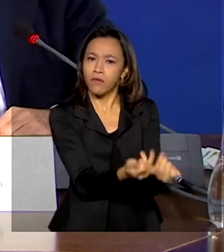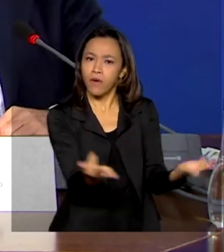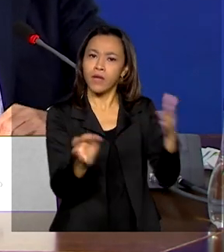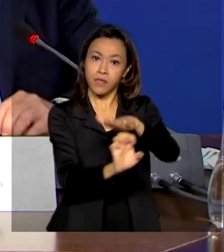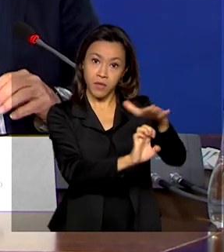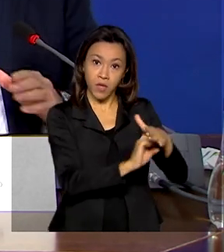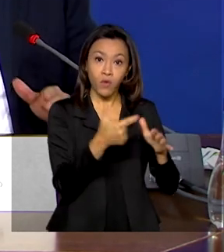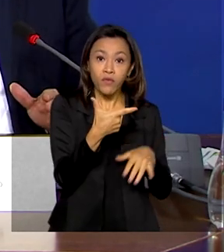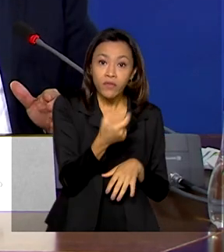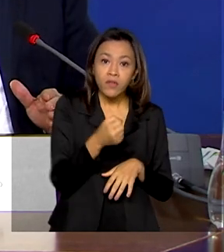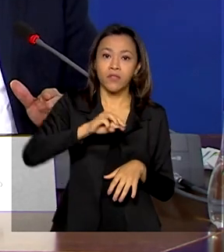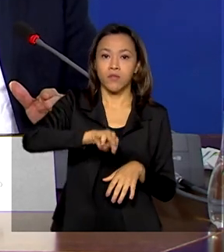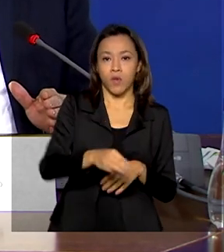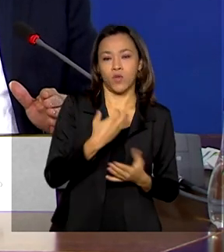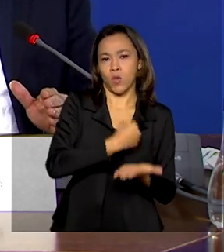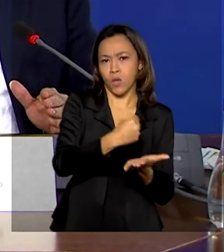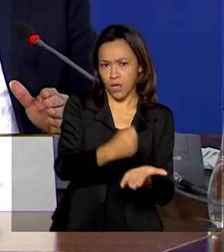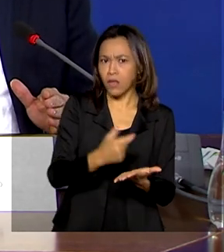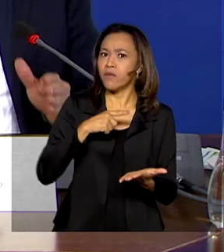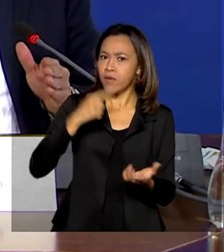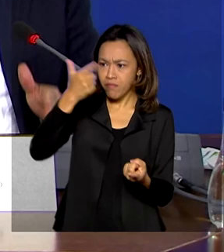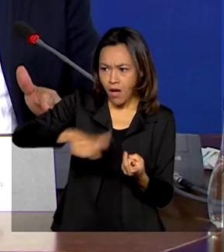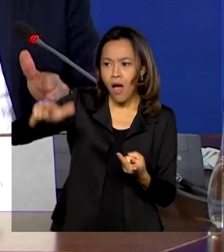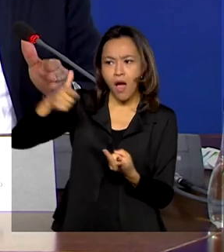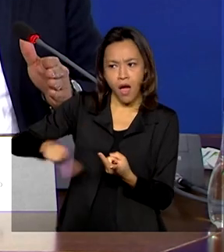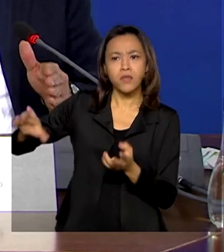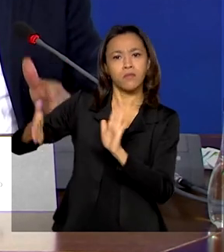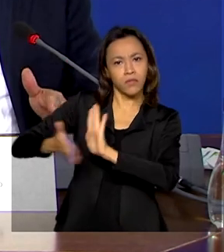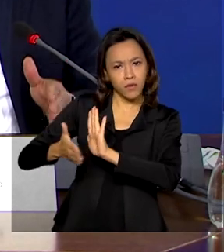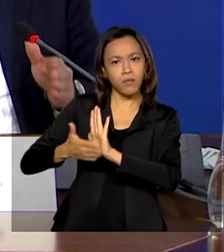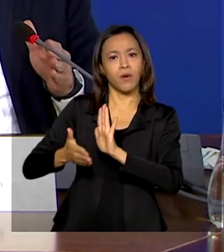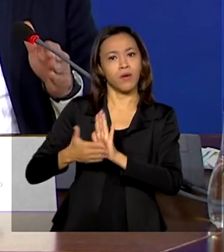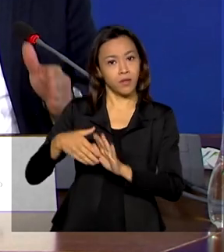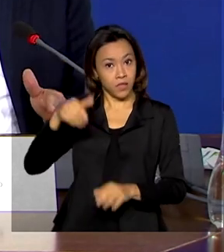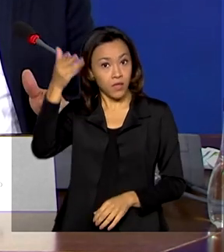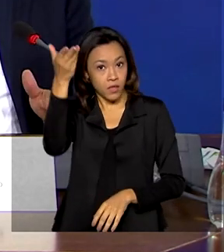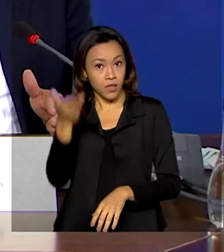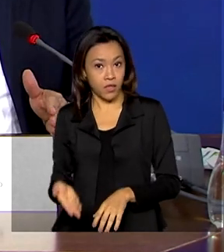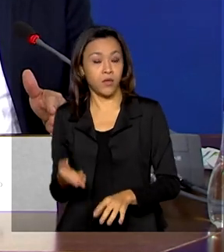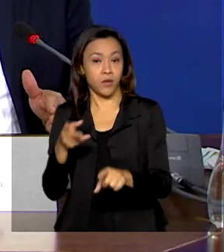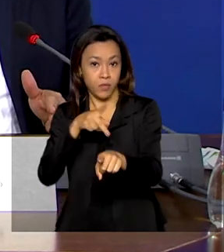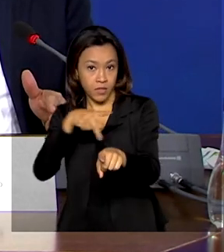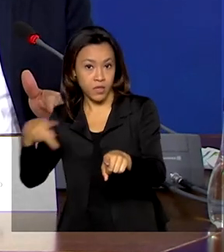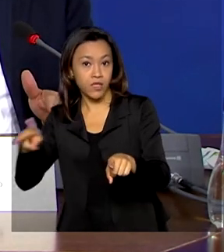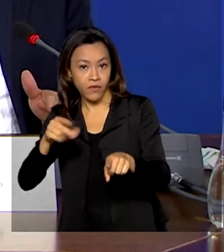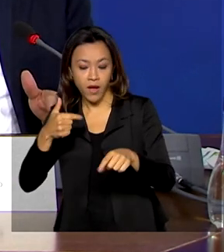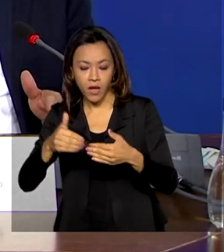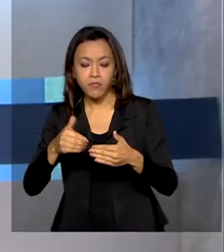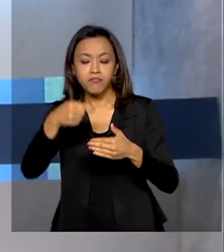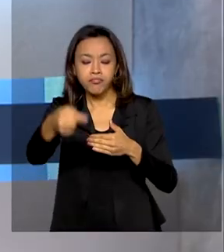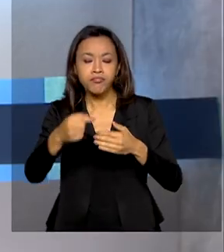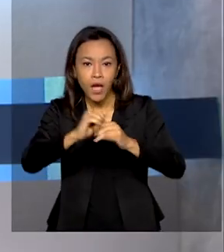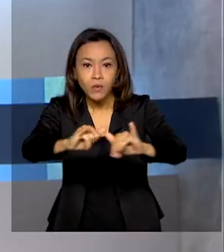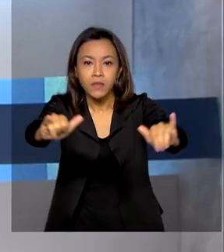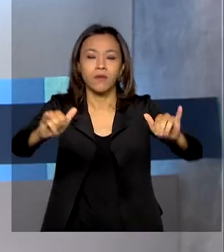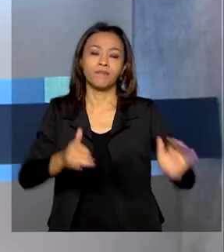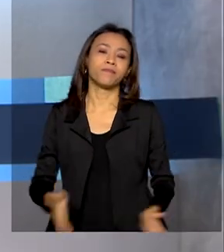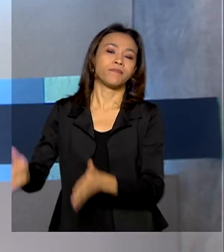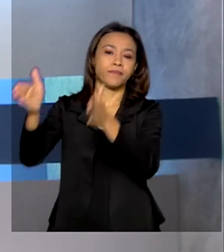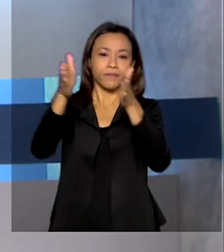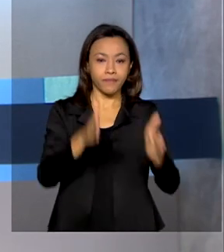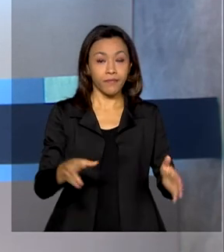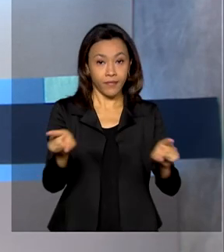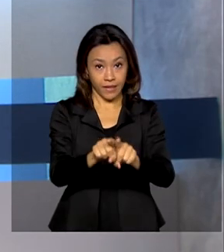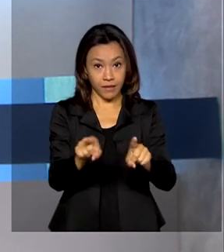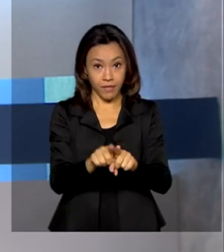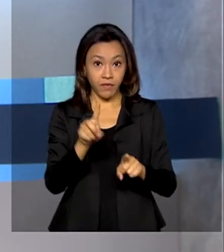E tem novas medidas aí que o presidente já deve anunciar um pouco aí à frente. E você também